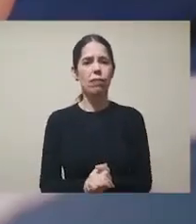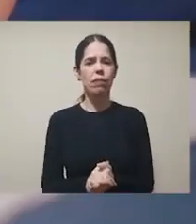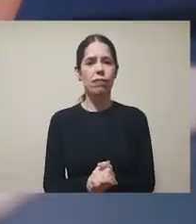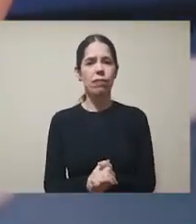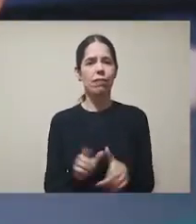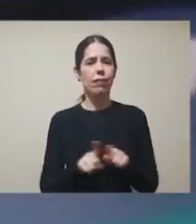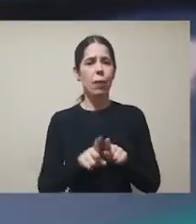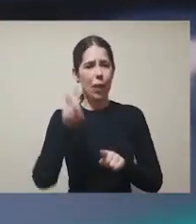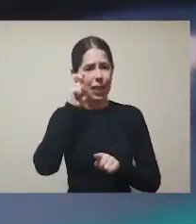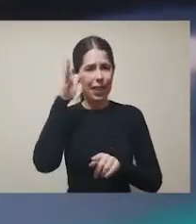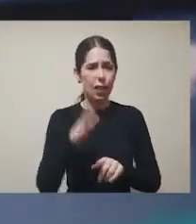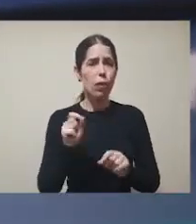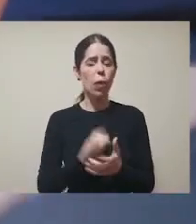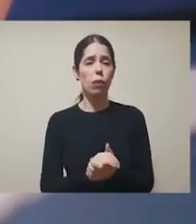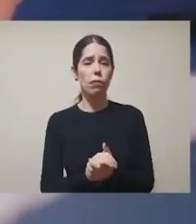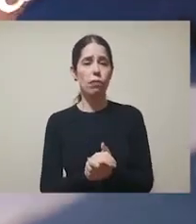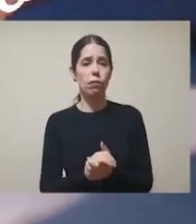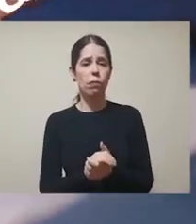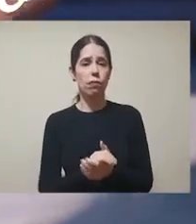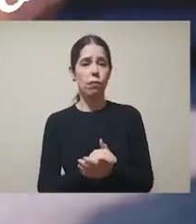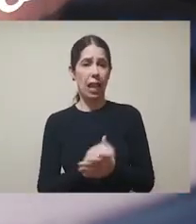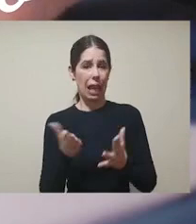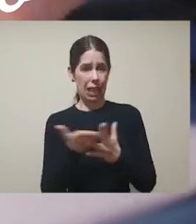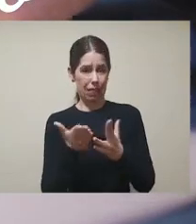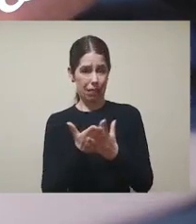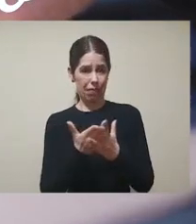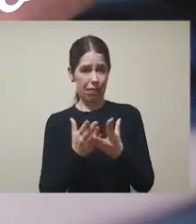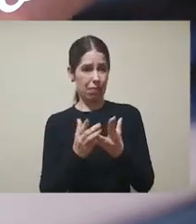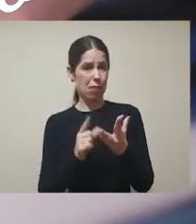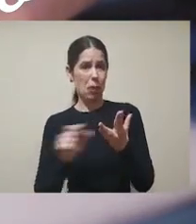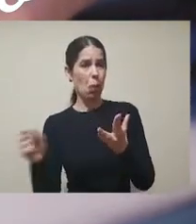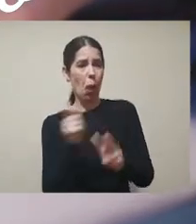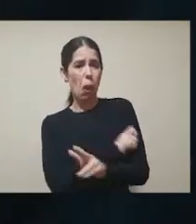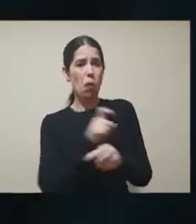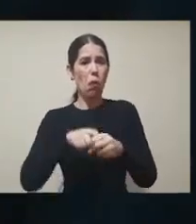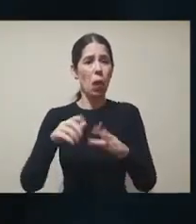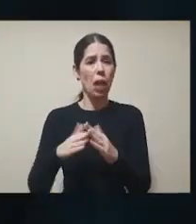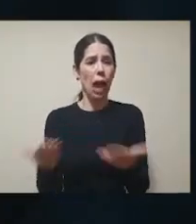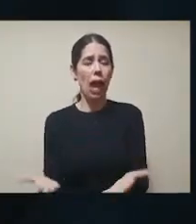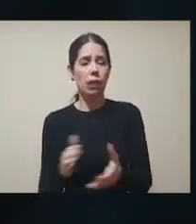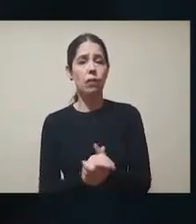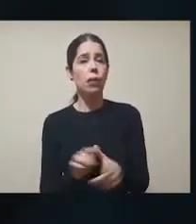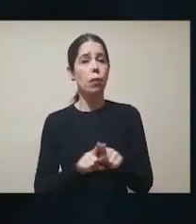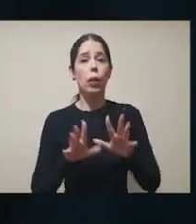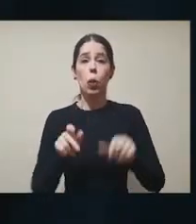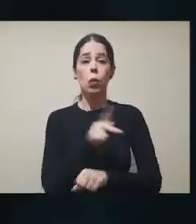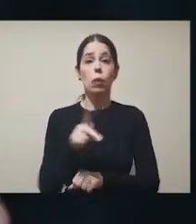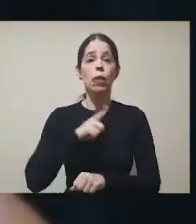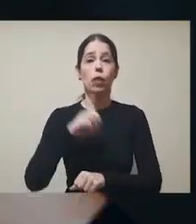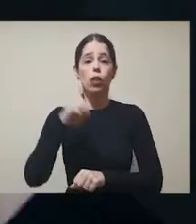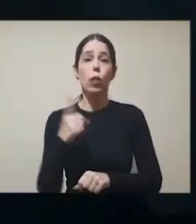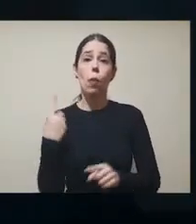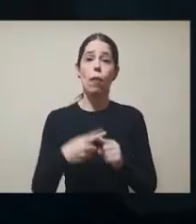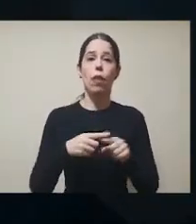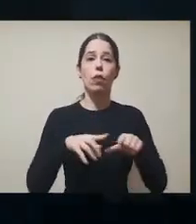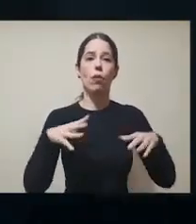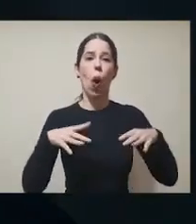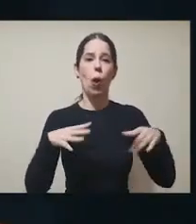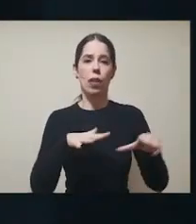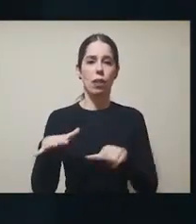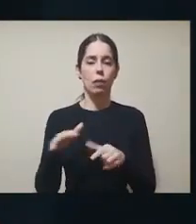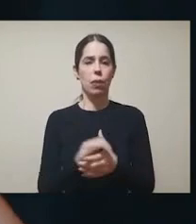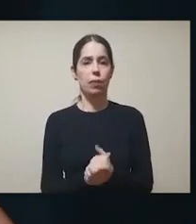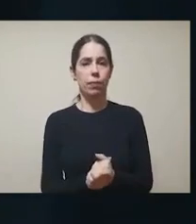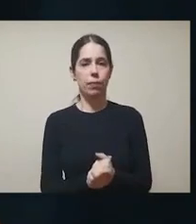-aula. E nas quintas-feiras, os alunos iam pra casa após o intervalo. E todo professor tinha direito a uma folga